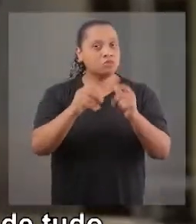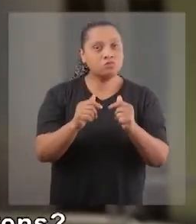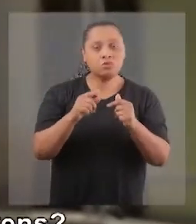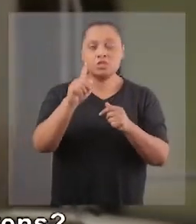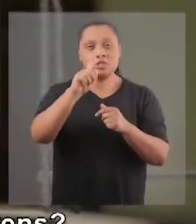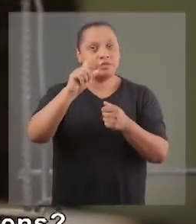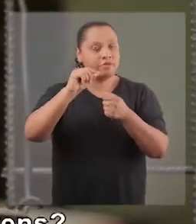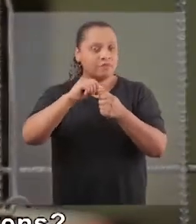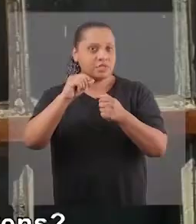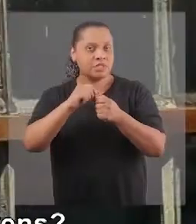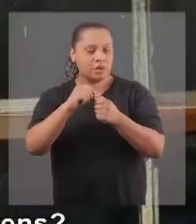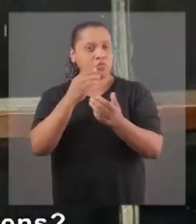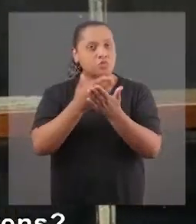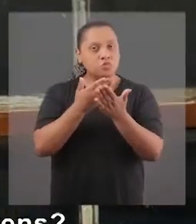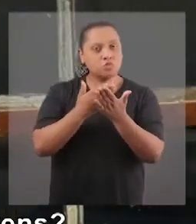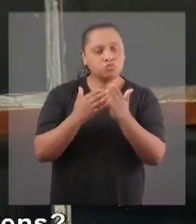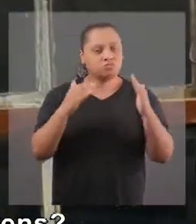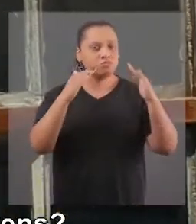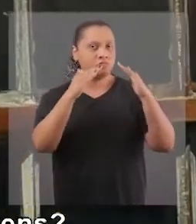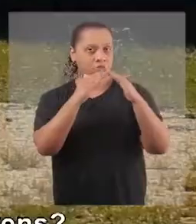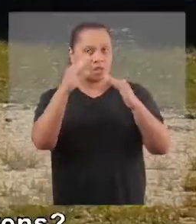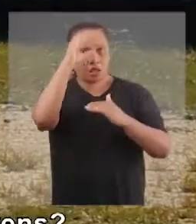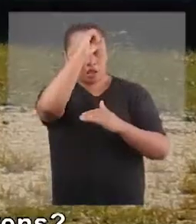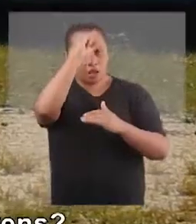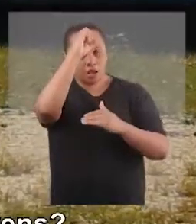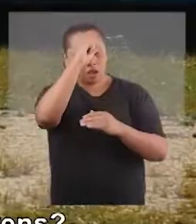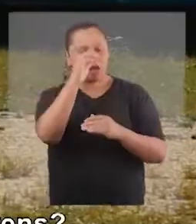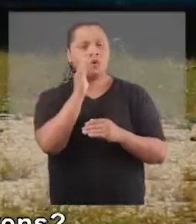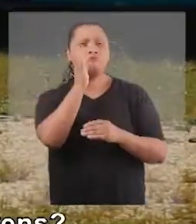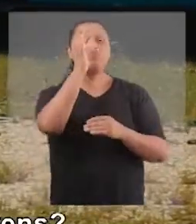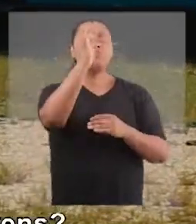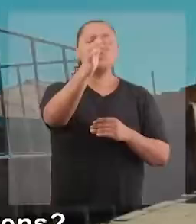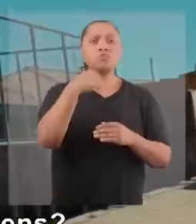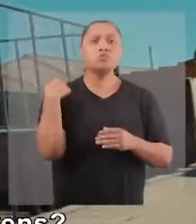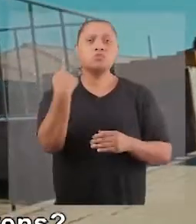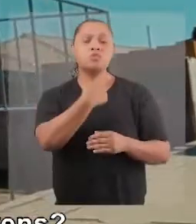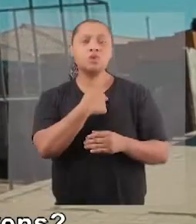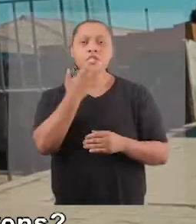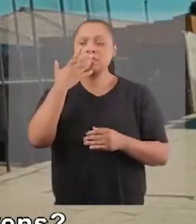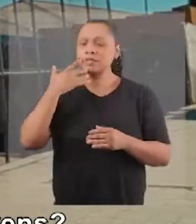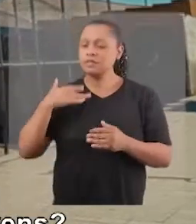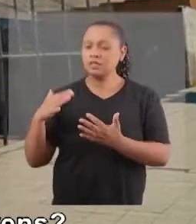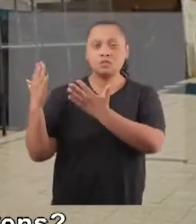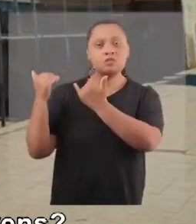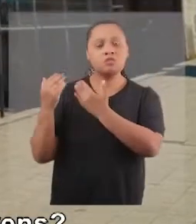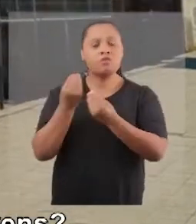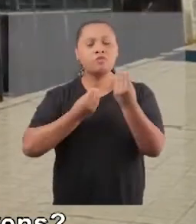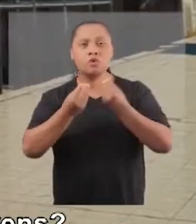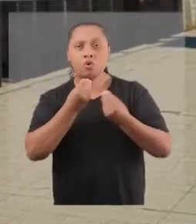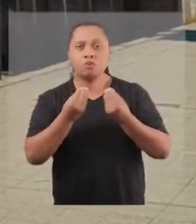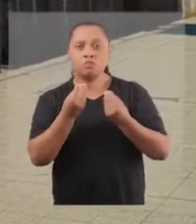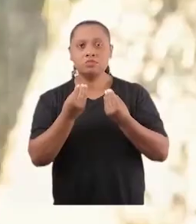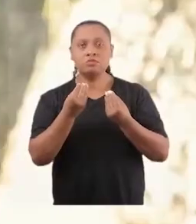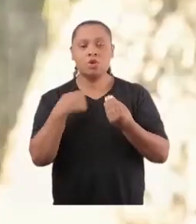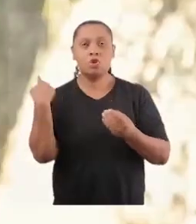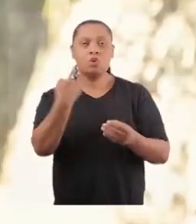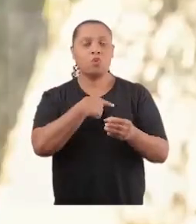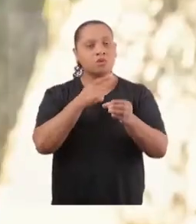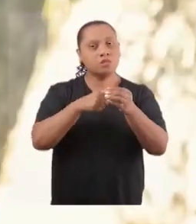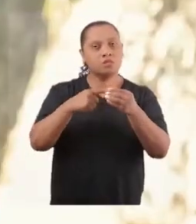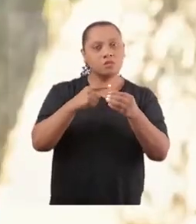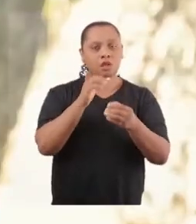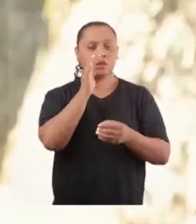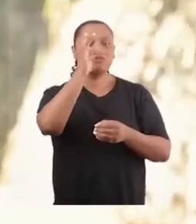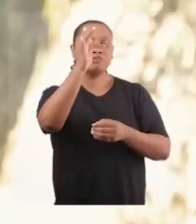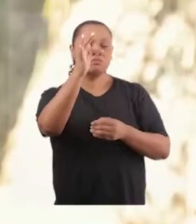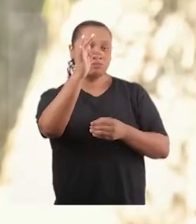tudo. Se não fizermos esta lição de casa, que futuro terão as crianças e os jovens? Como estará